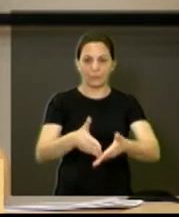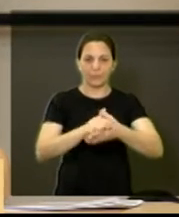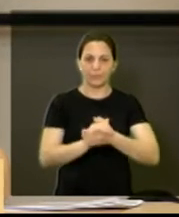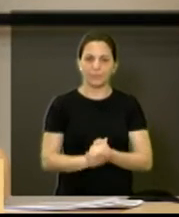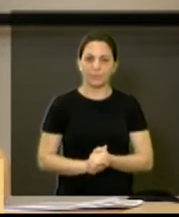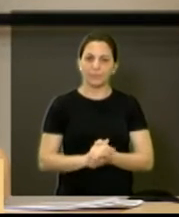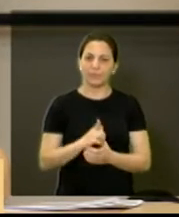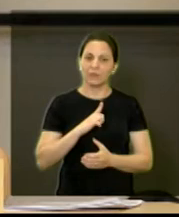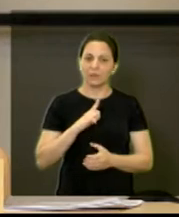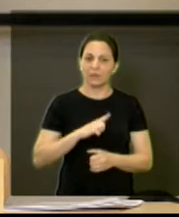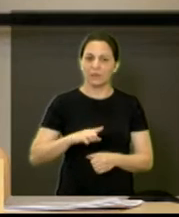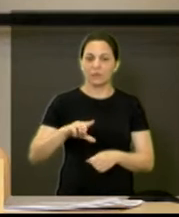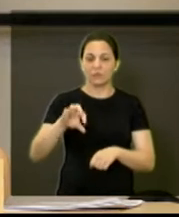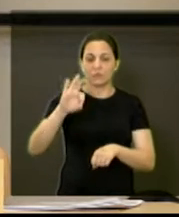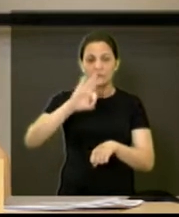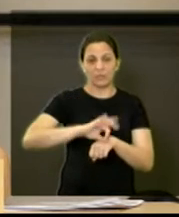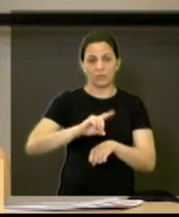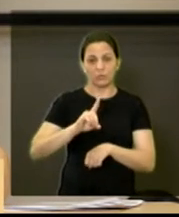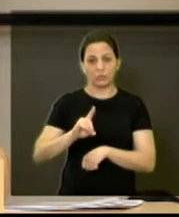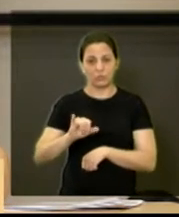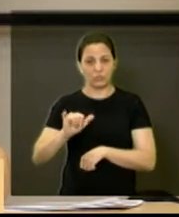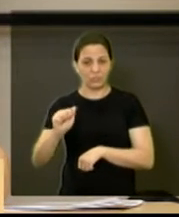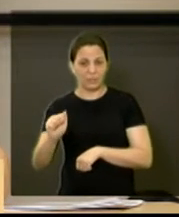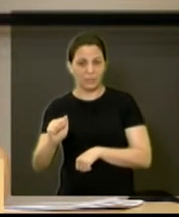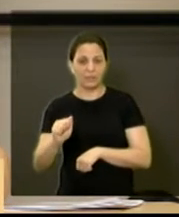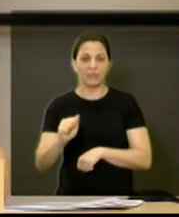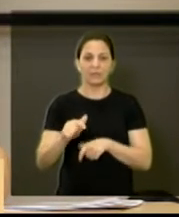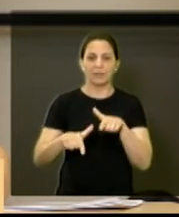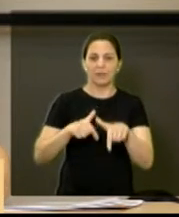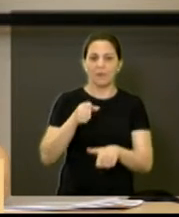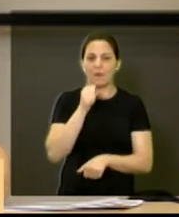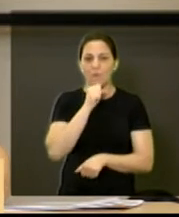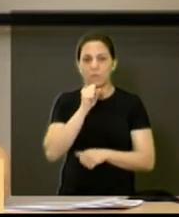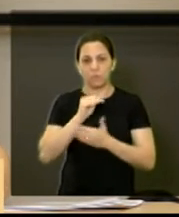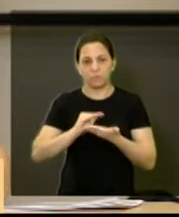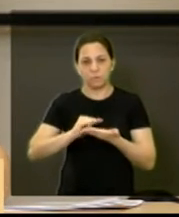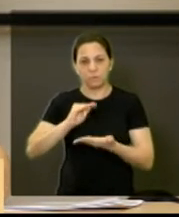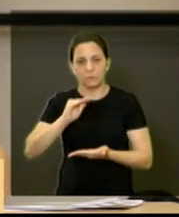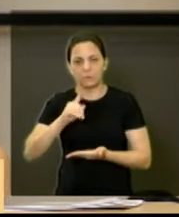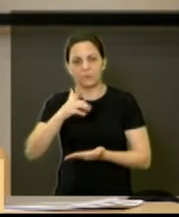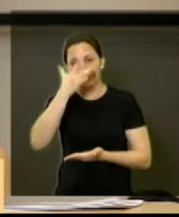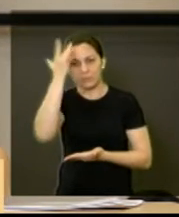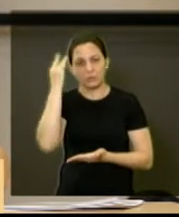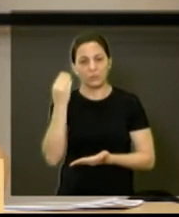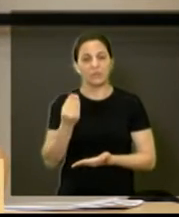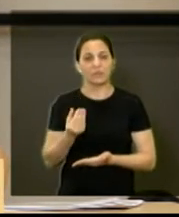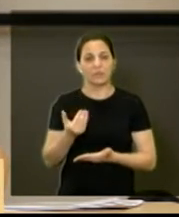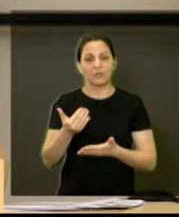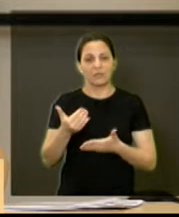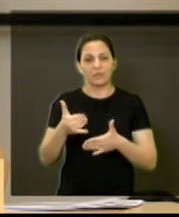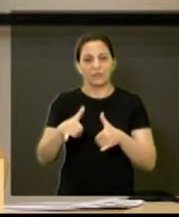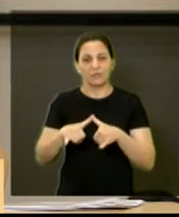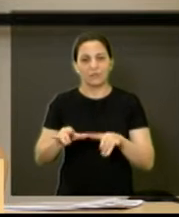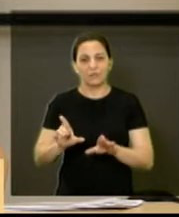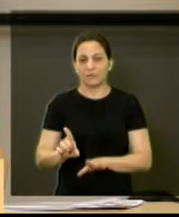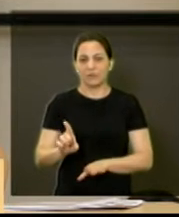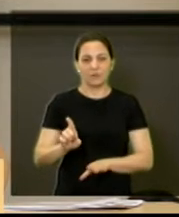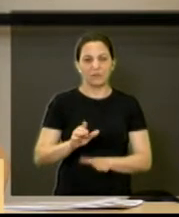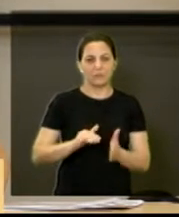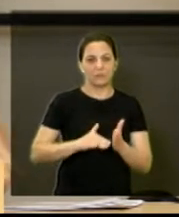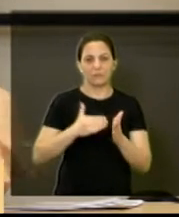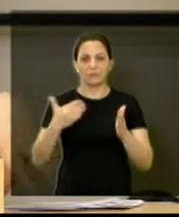Temos o Centro Dia, que trabalha com o idoso, o idoso que permanece durante um período